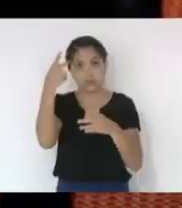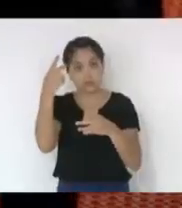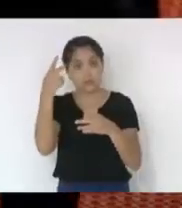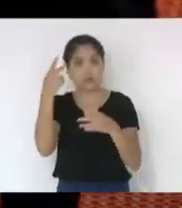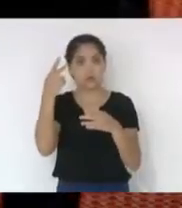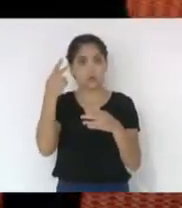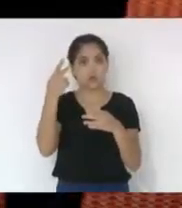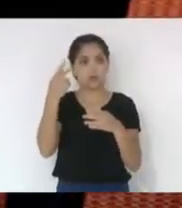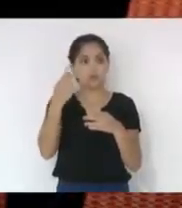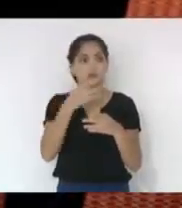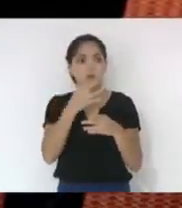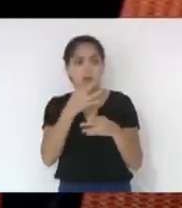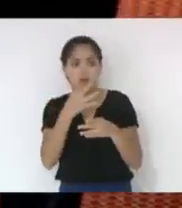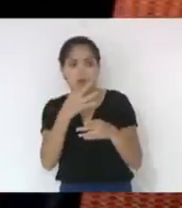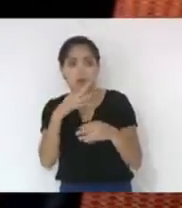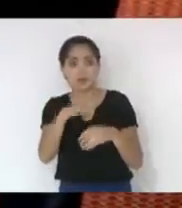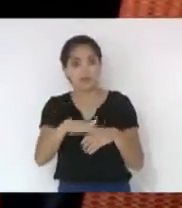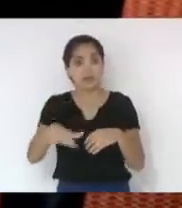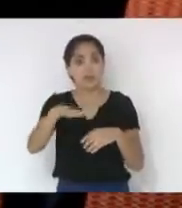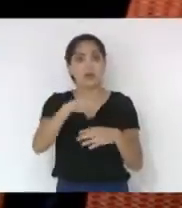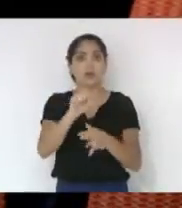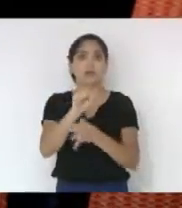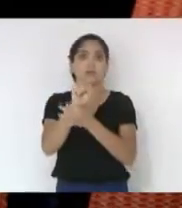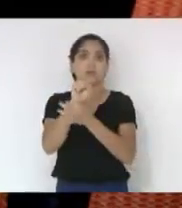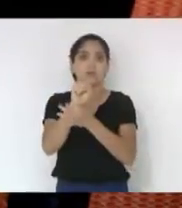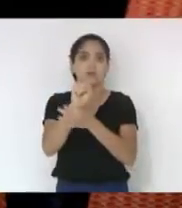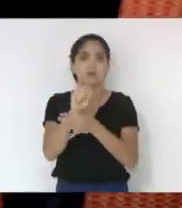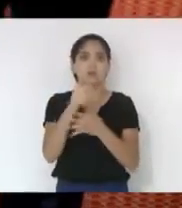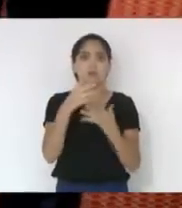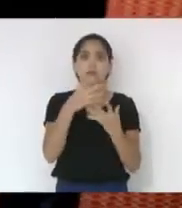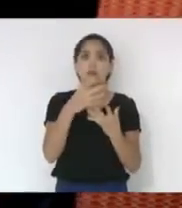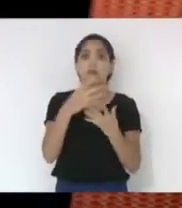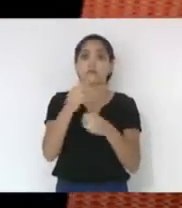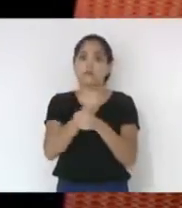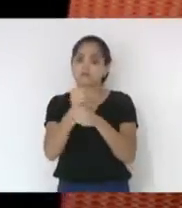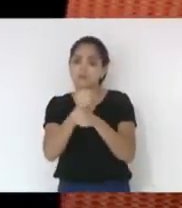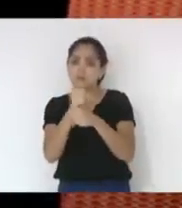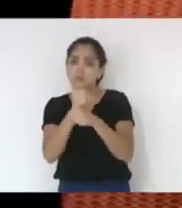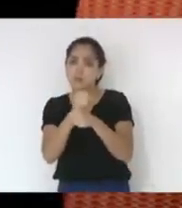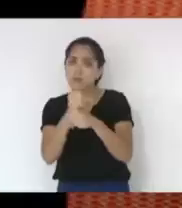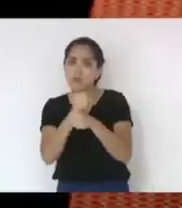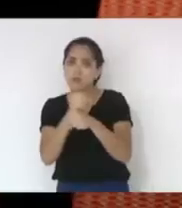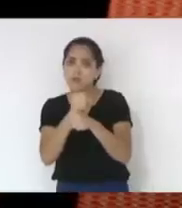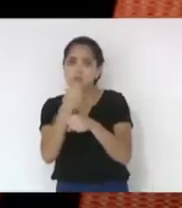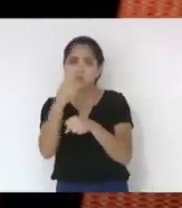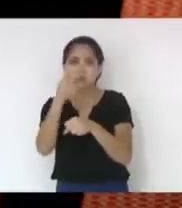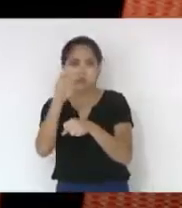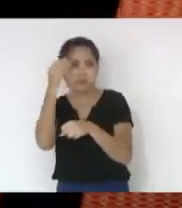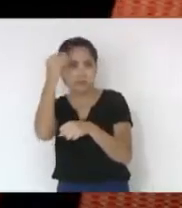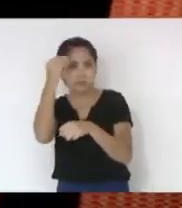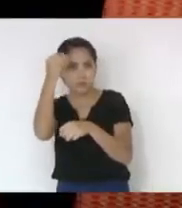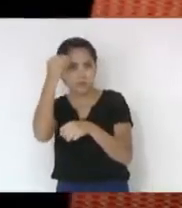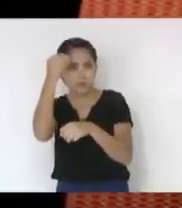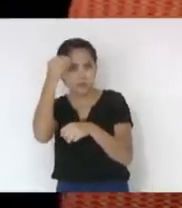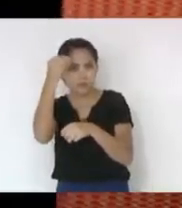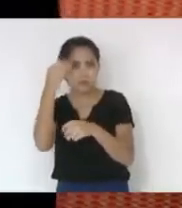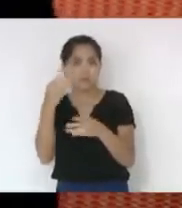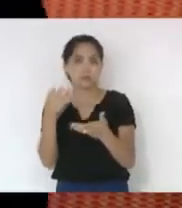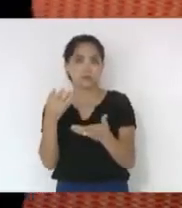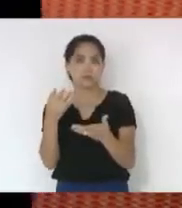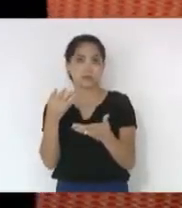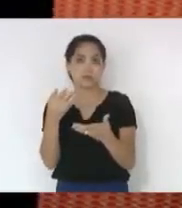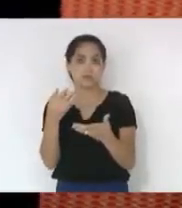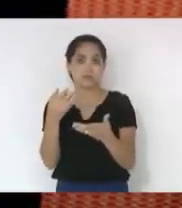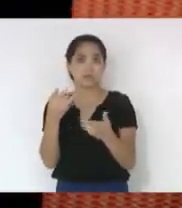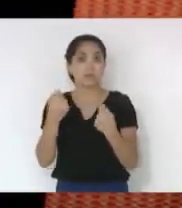pessoas seguras, os policiais, e tem ali que tem que ter tantos anos, acho que é 15 anos de experiência, no mínimo, no